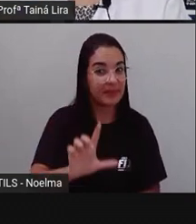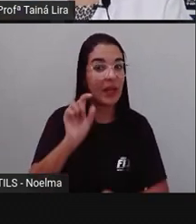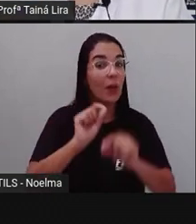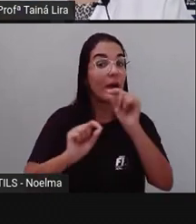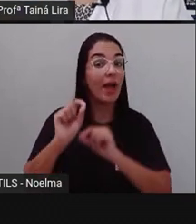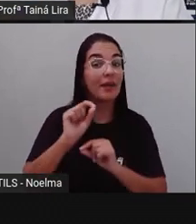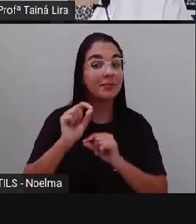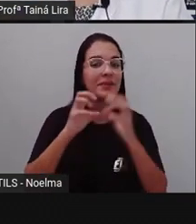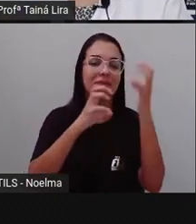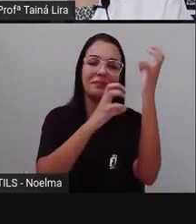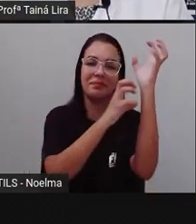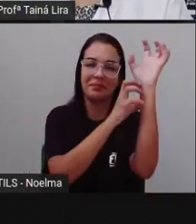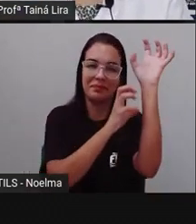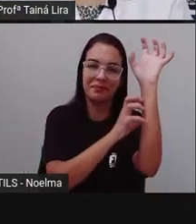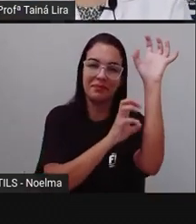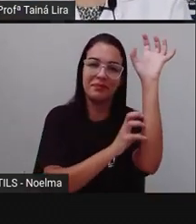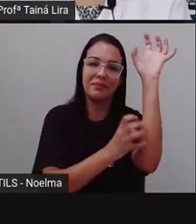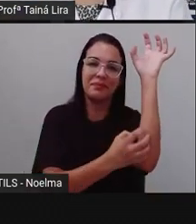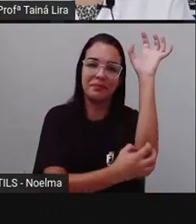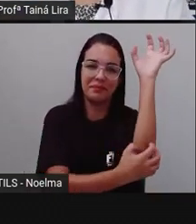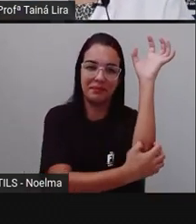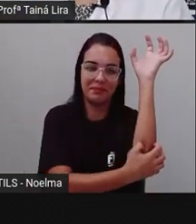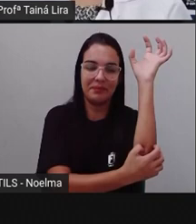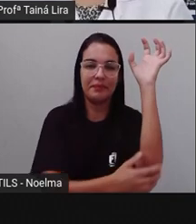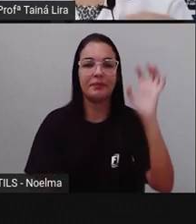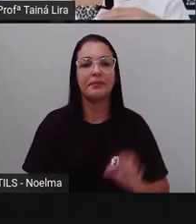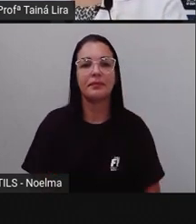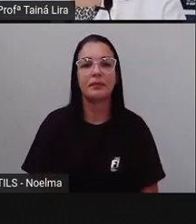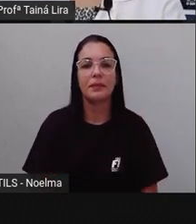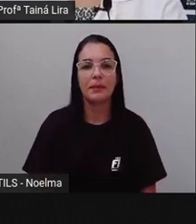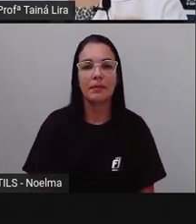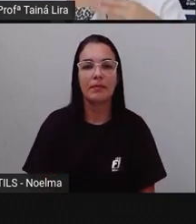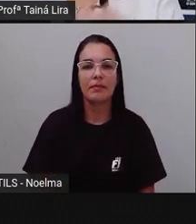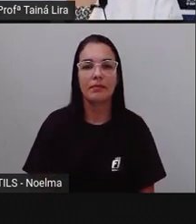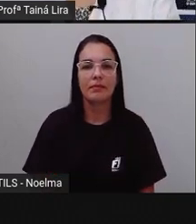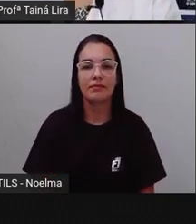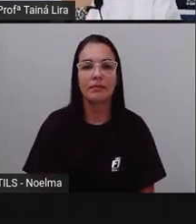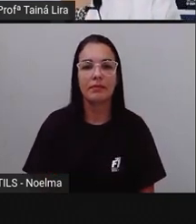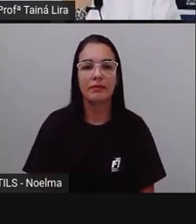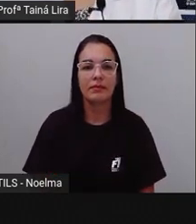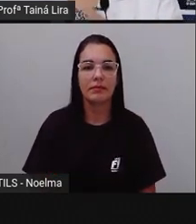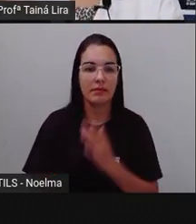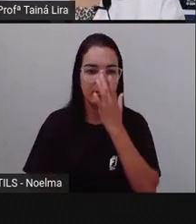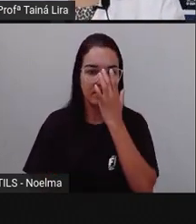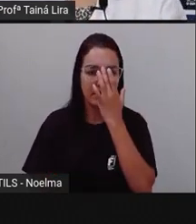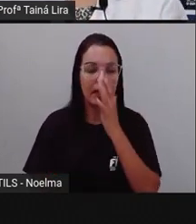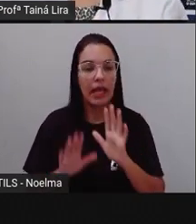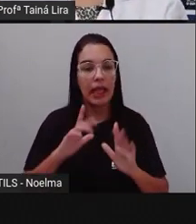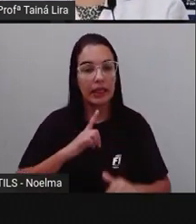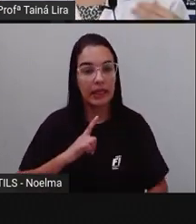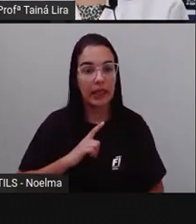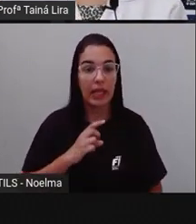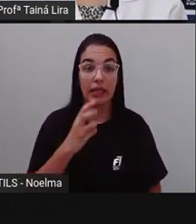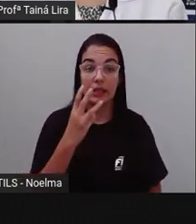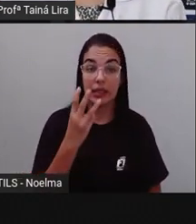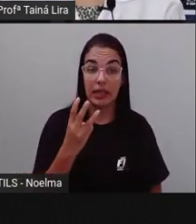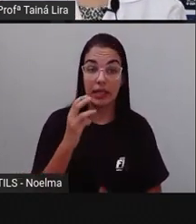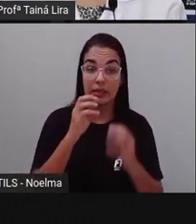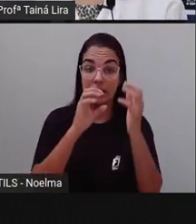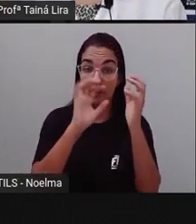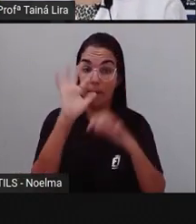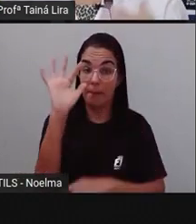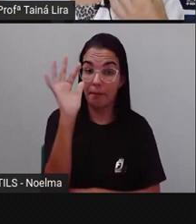cacto, Tá bom? Então, Apesar de nós termos aí, 3 plantas, Com a mesma altura, Ele quer a planta,